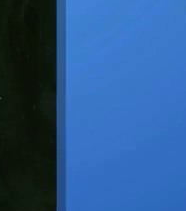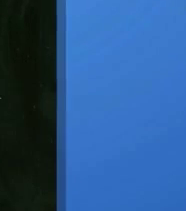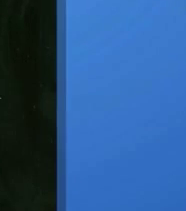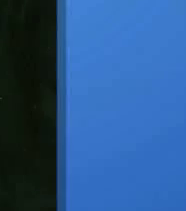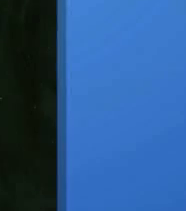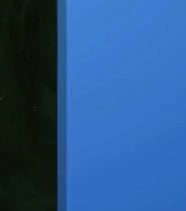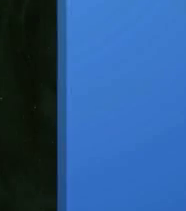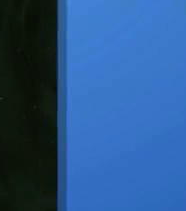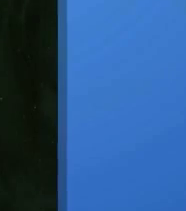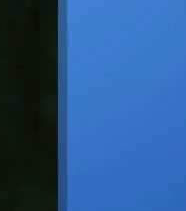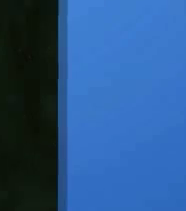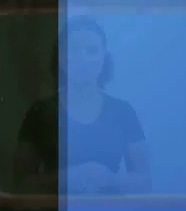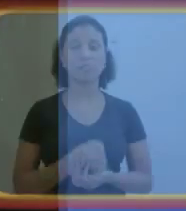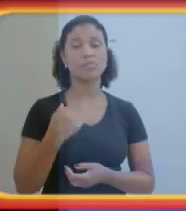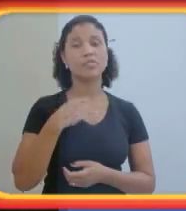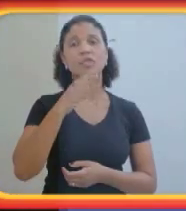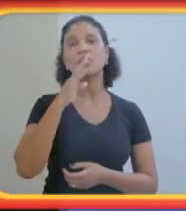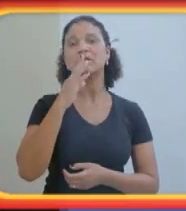noiva, com um buquê na mão.